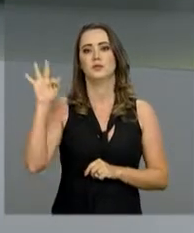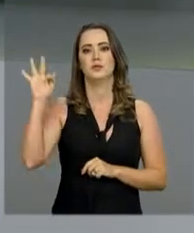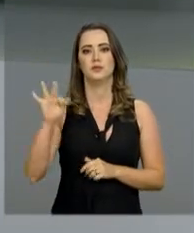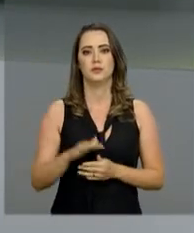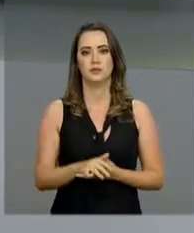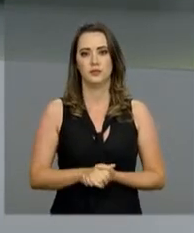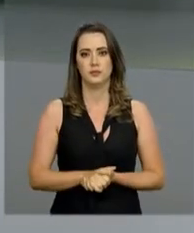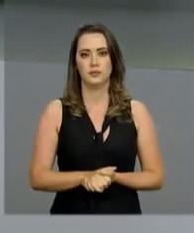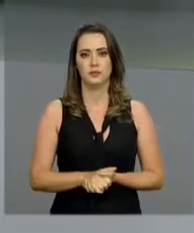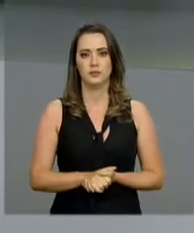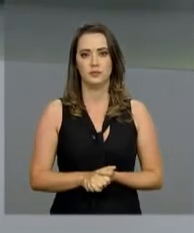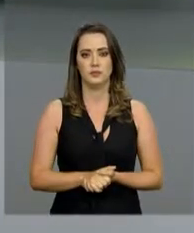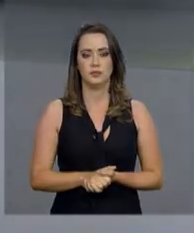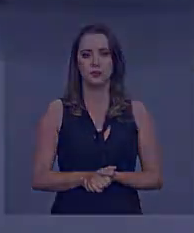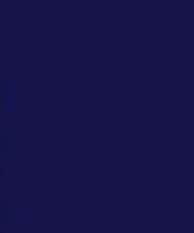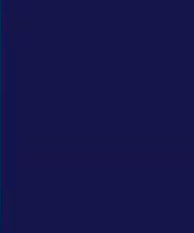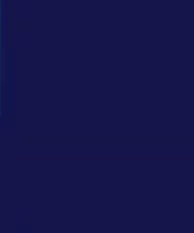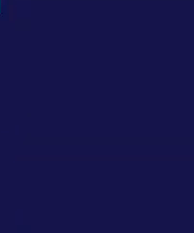TV do Governo Federal.